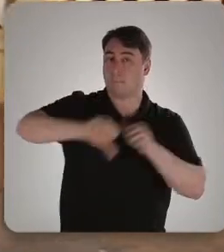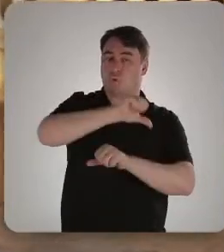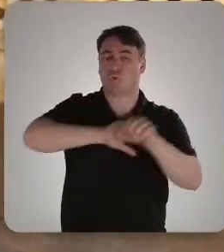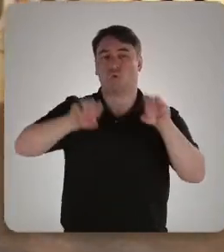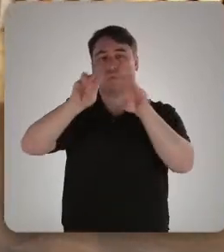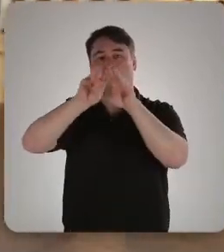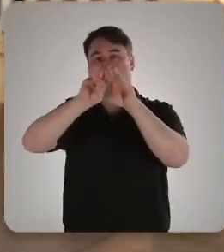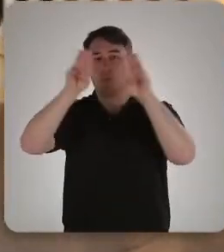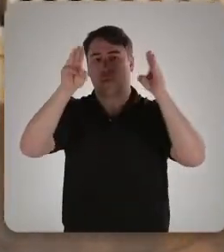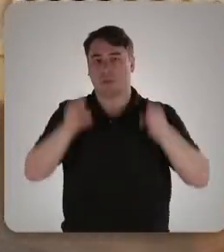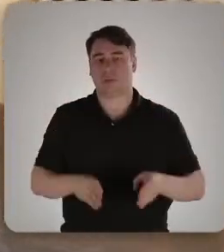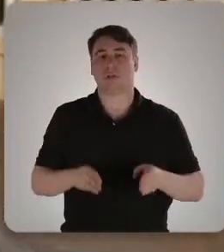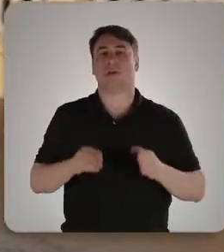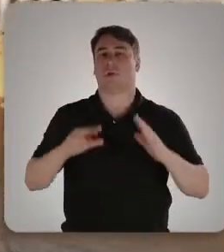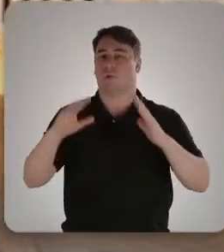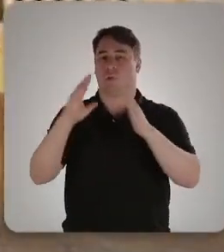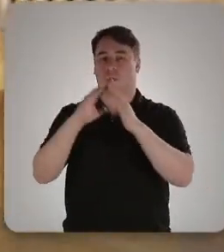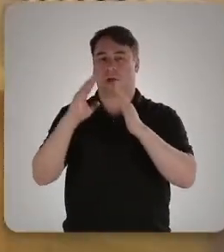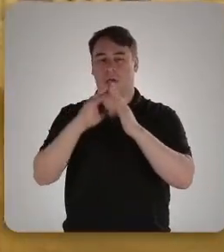Casa de Portinari.